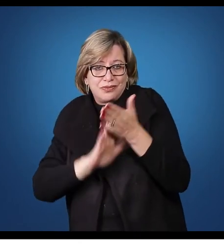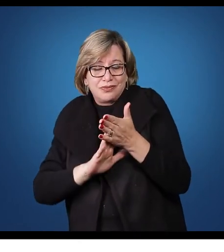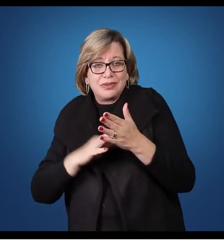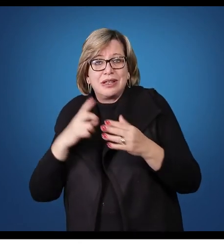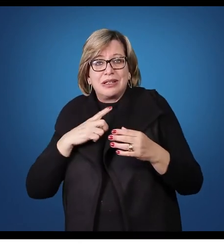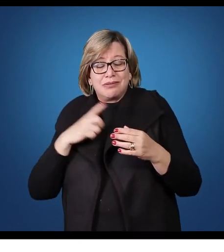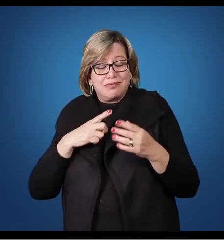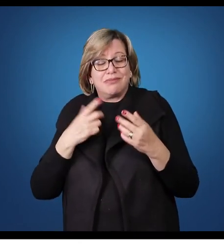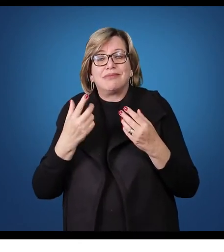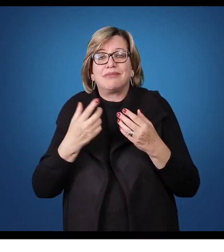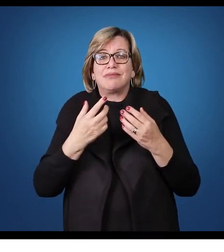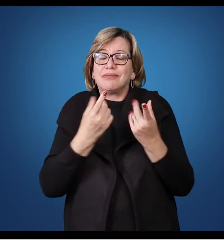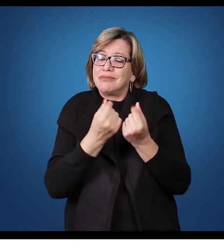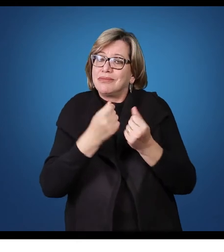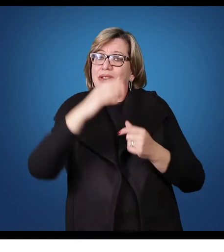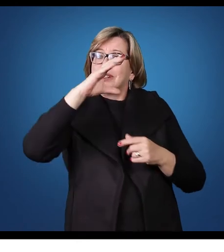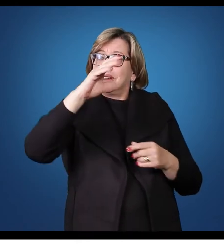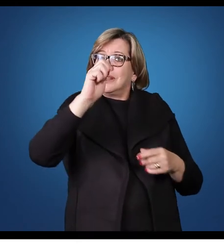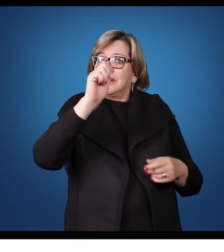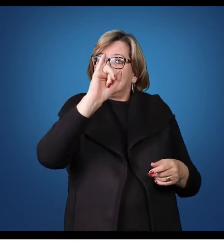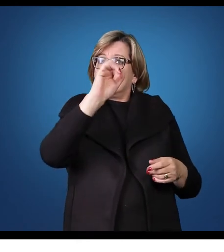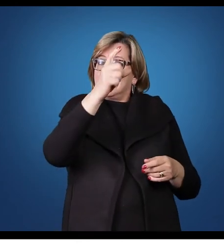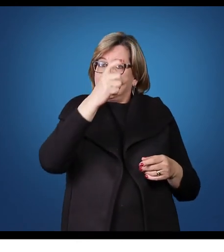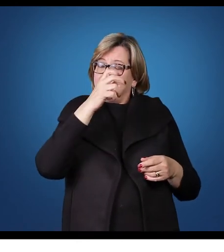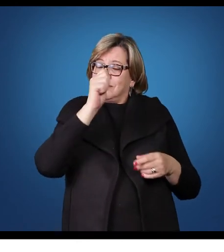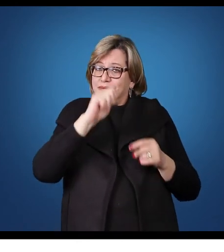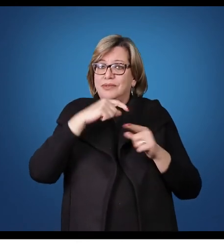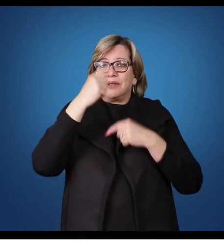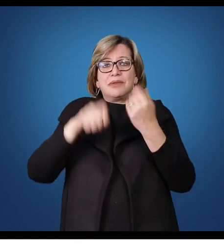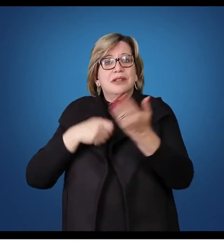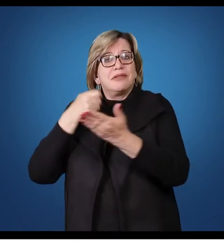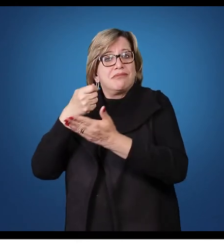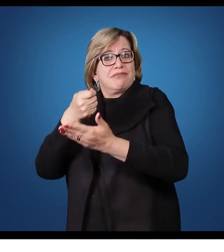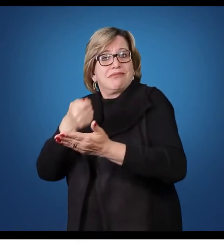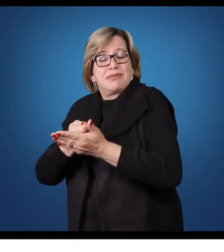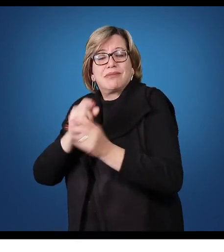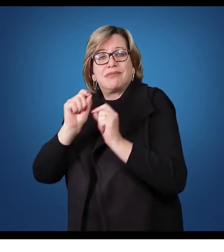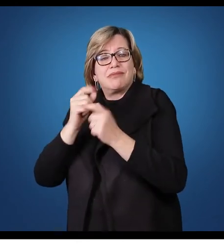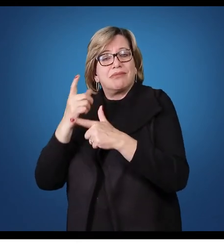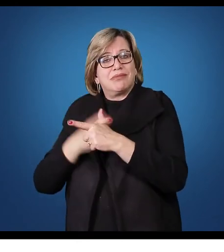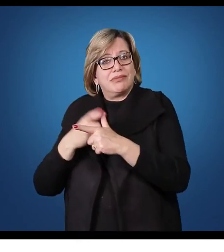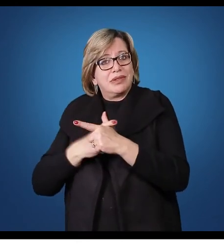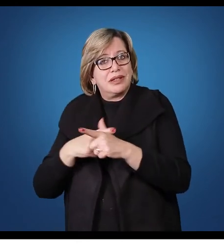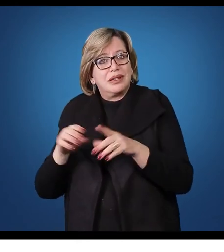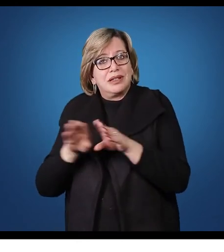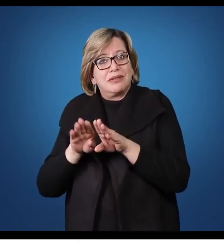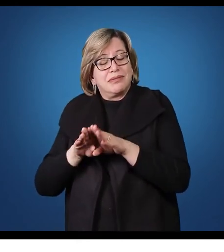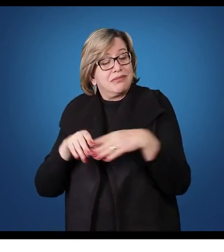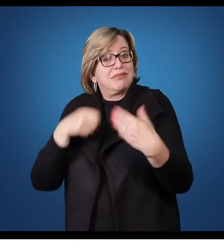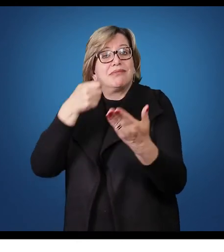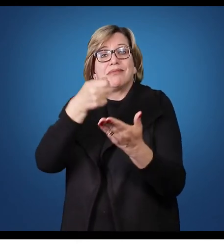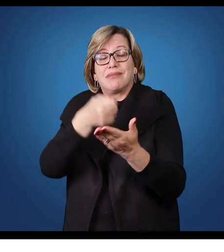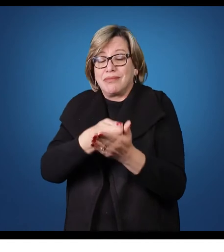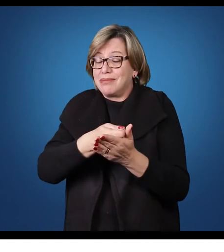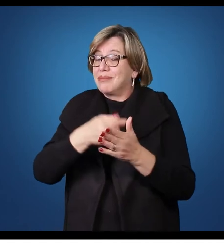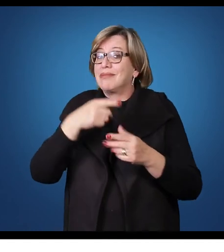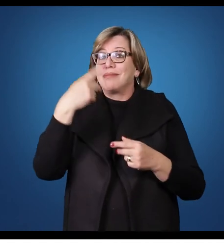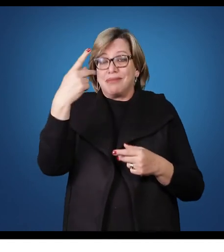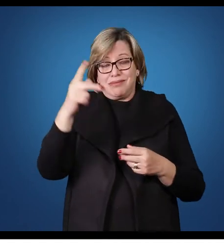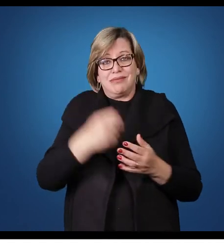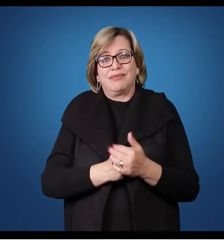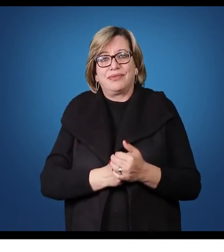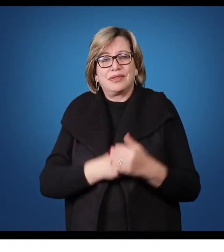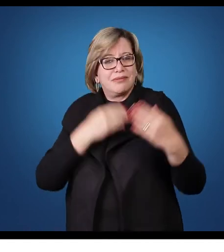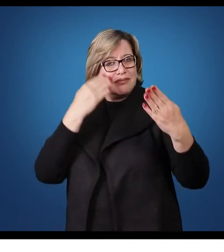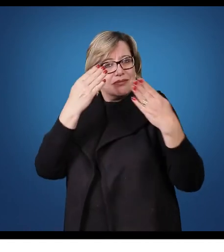meus caixas para que possa pagar as minhas obrigações e pagar, obviamente, ele. Então, esta